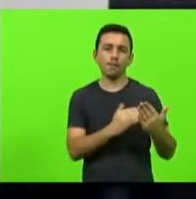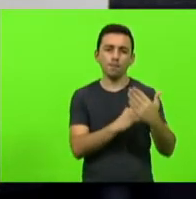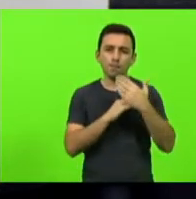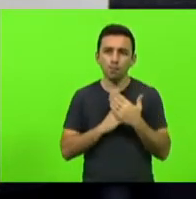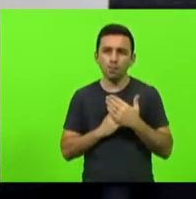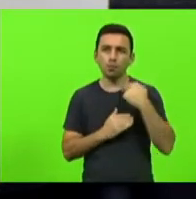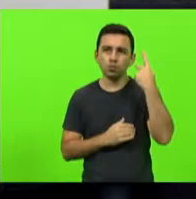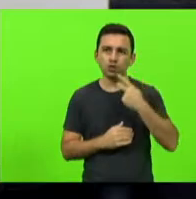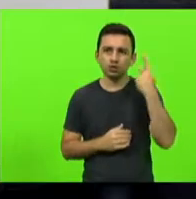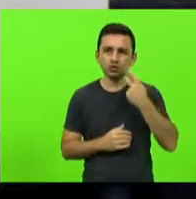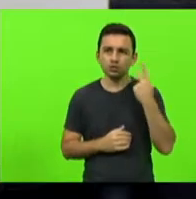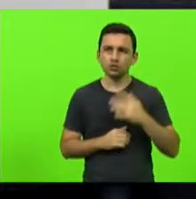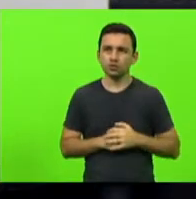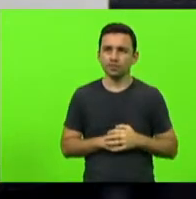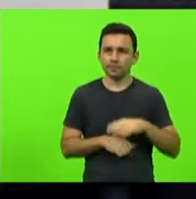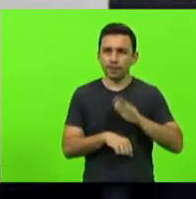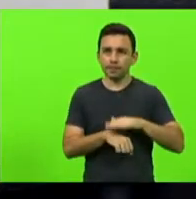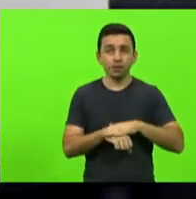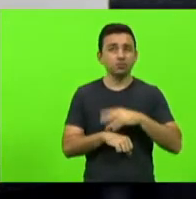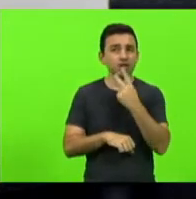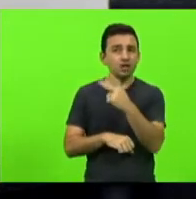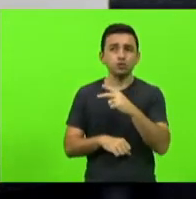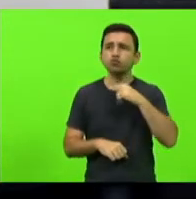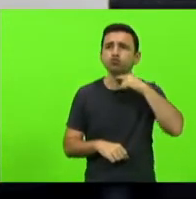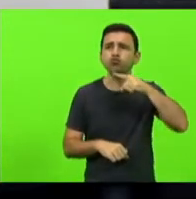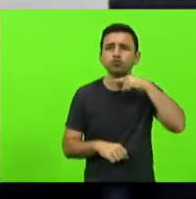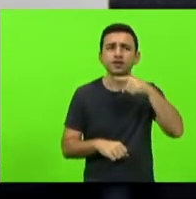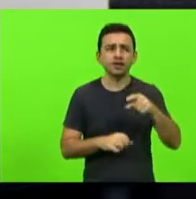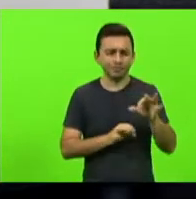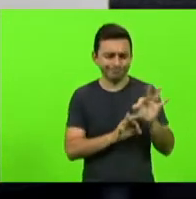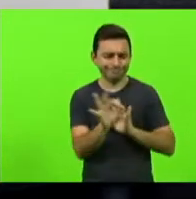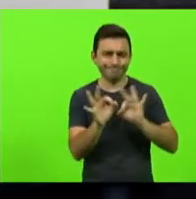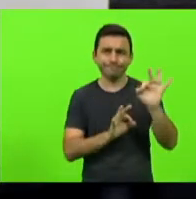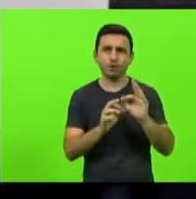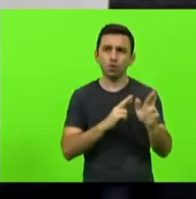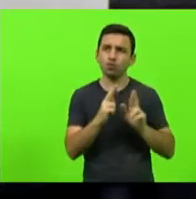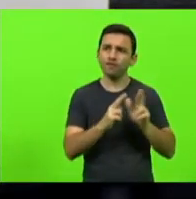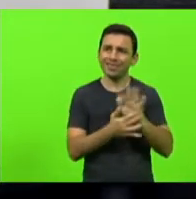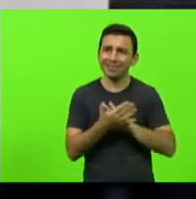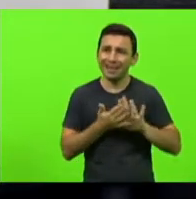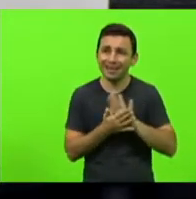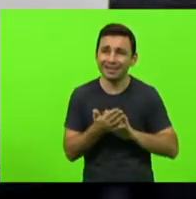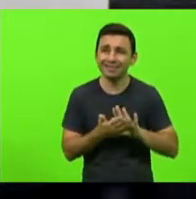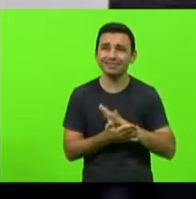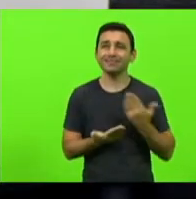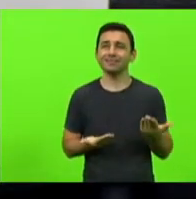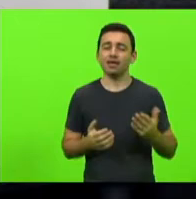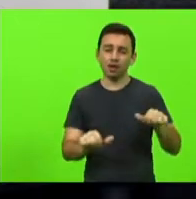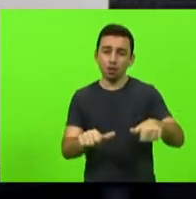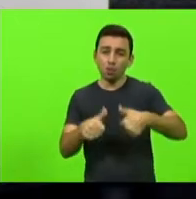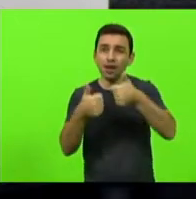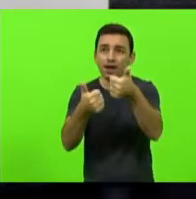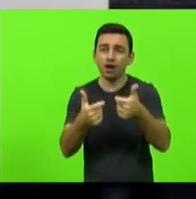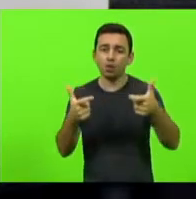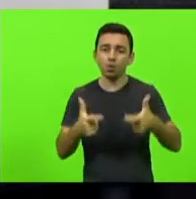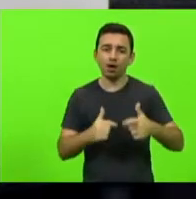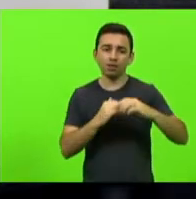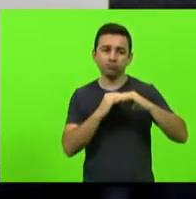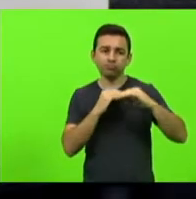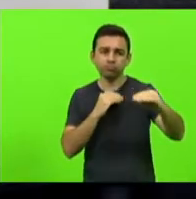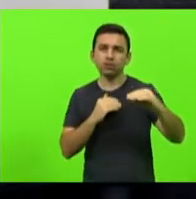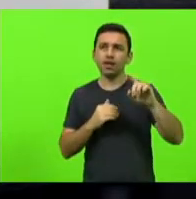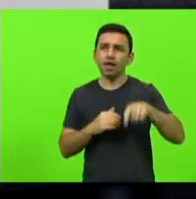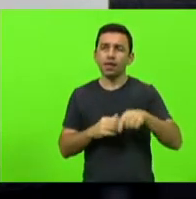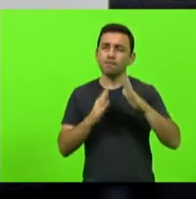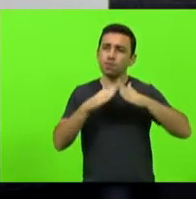incapaz de consertar uma rodovia incapaz de recuperar um trecho entre Brusque e